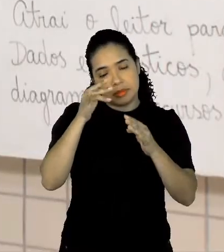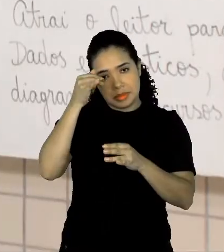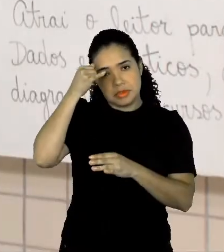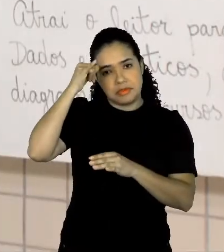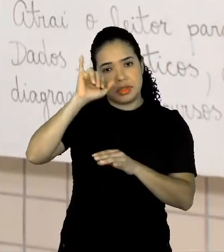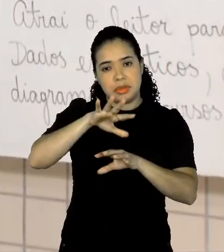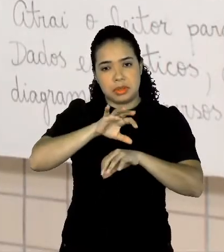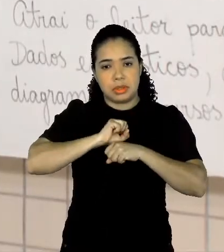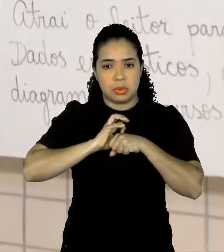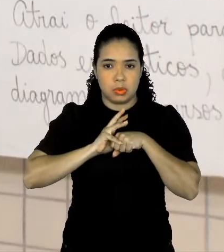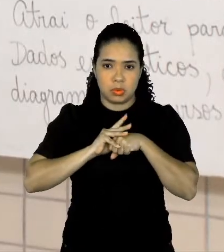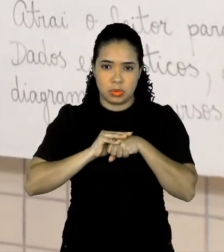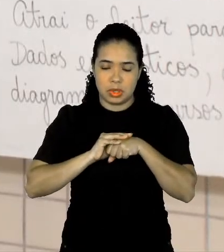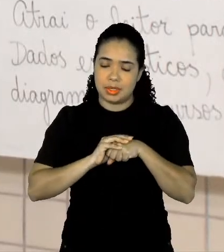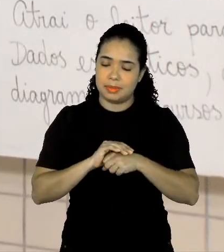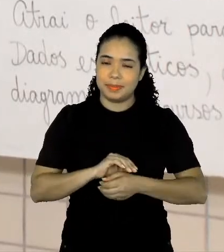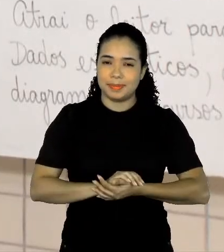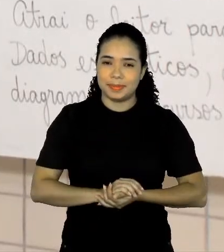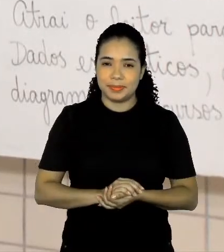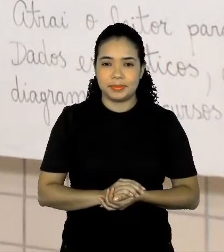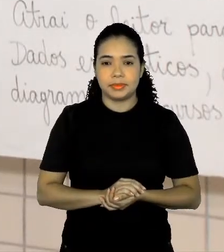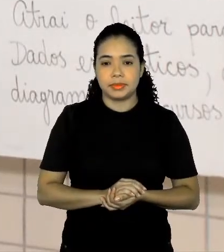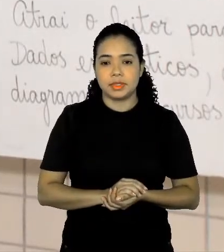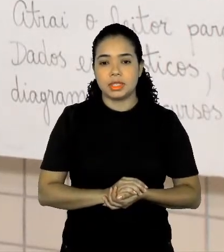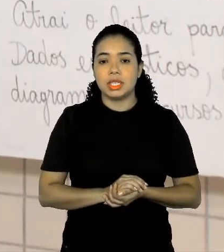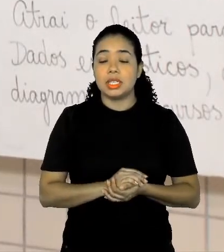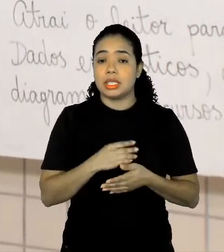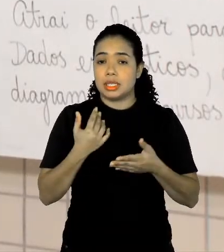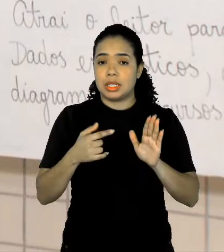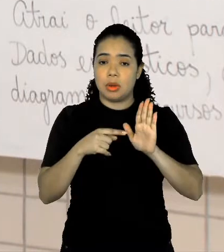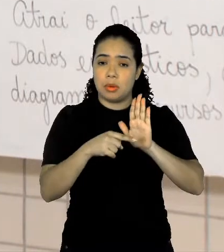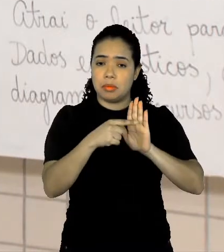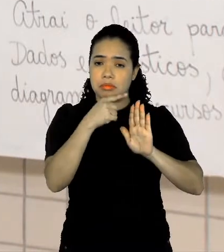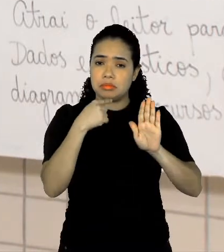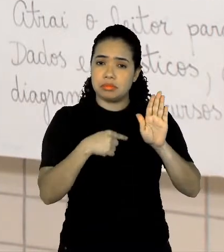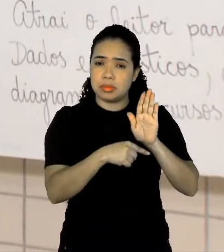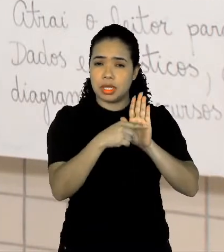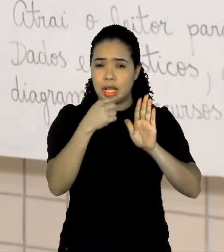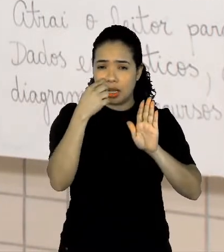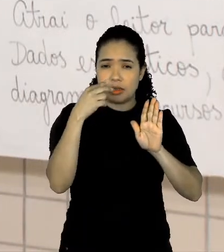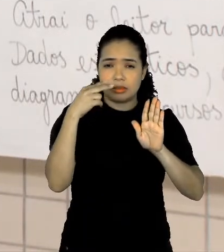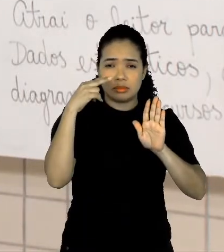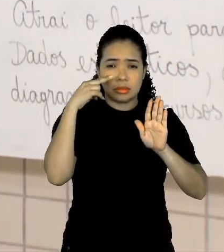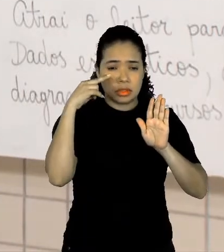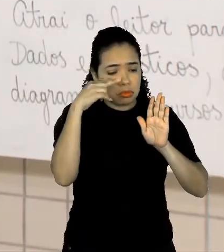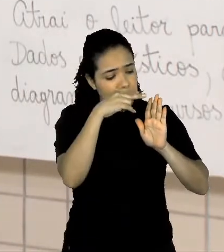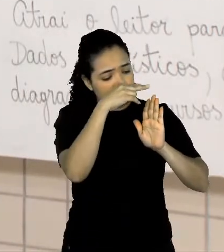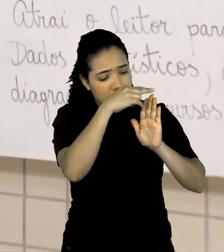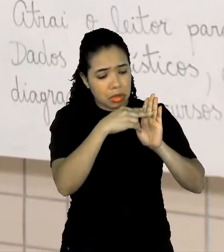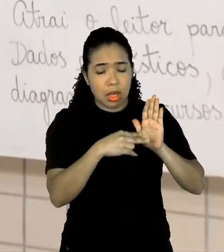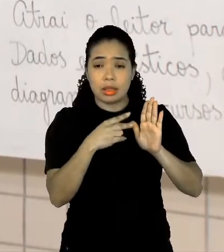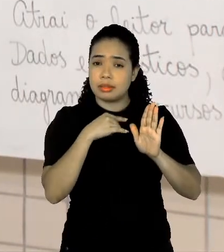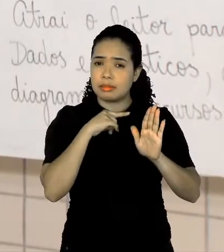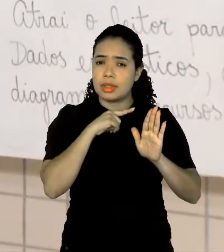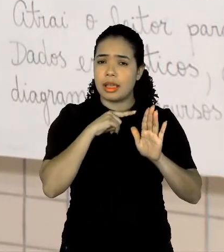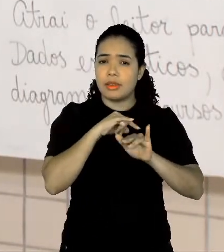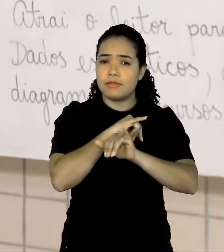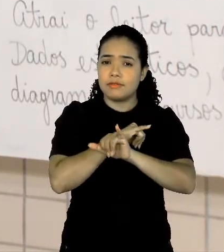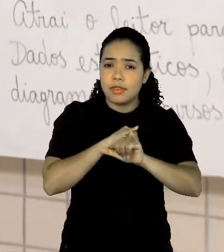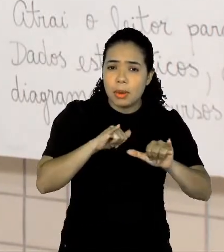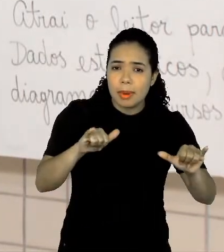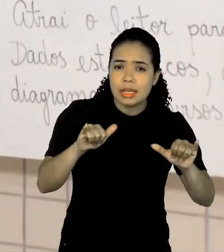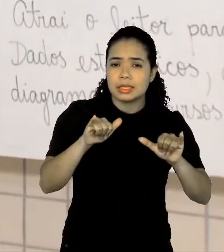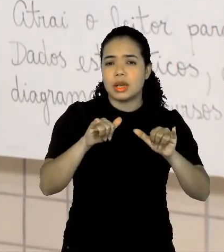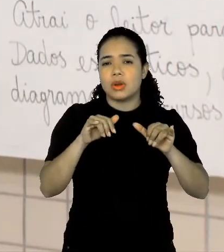né? Então, percebam que esse infográfico, ele tem muitas informações de maneira dinâmica, né, de maneira